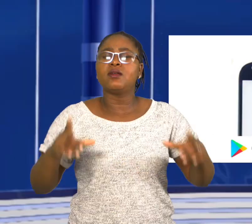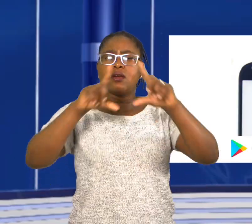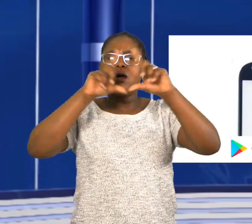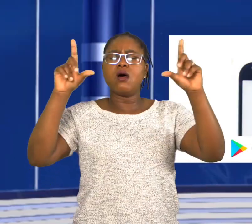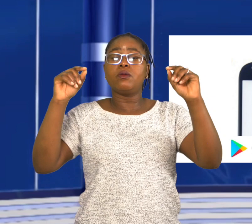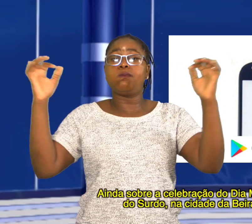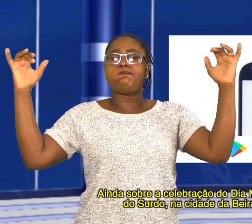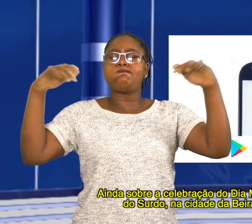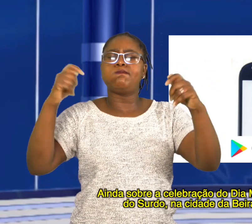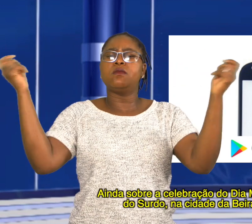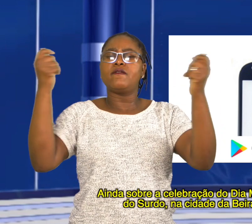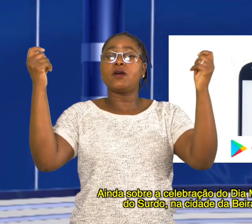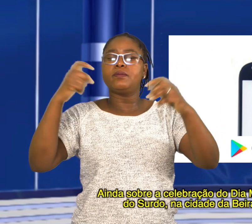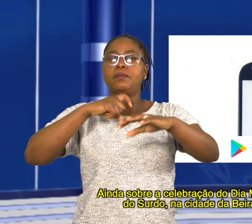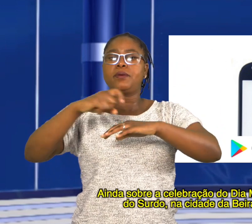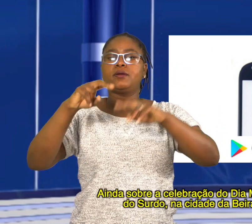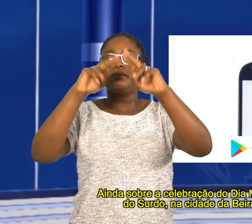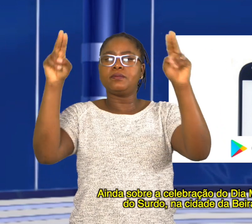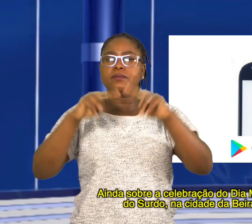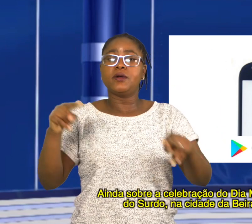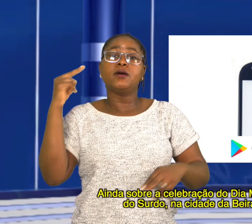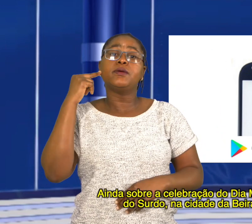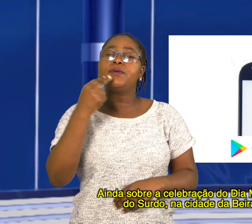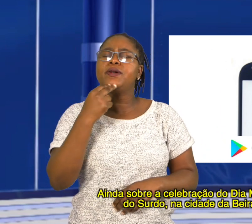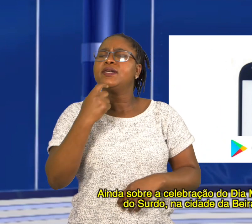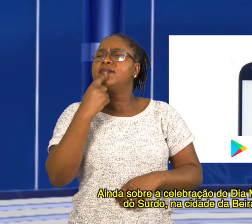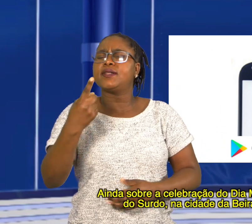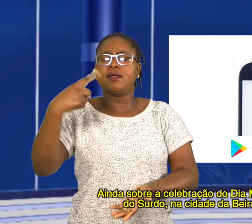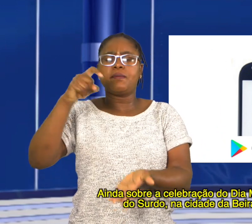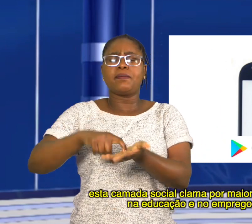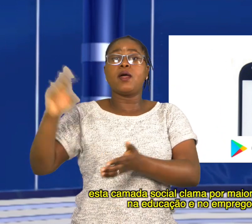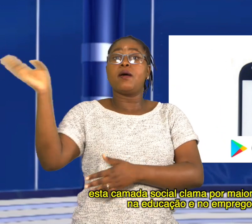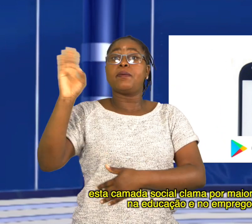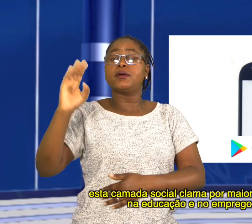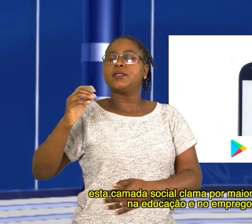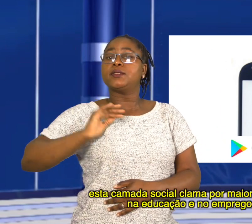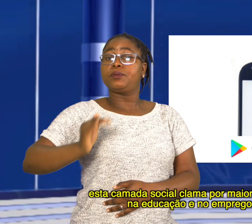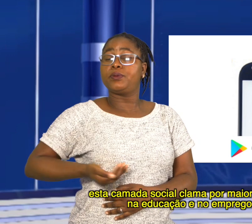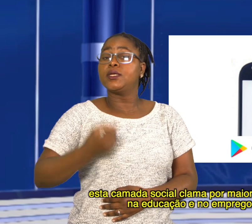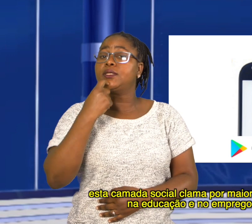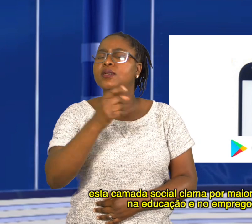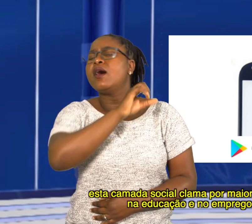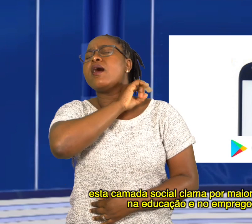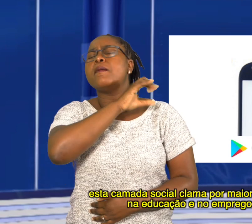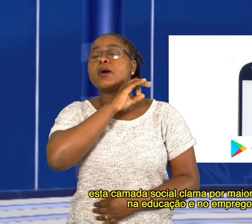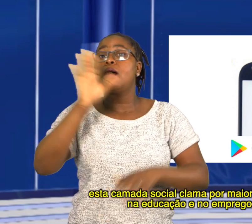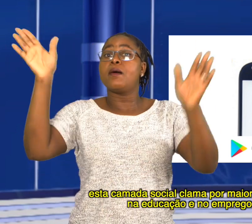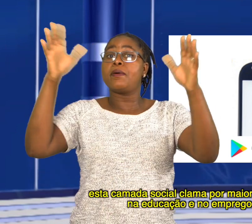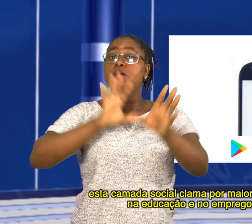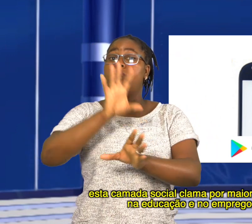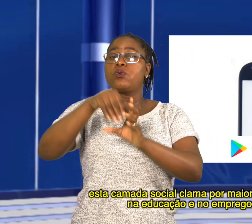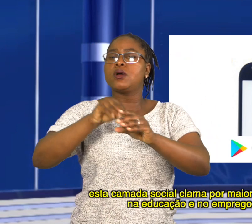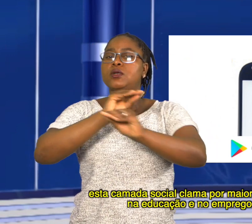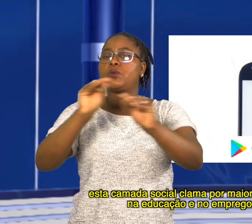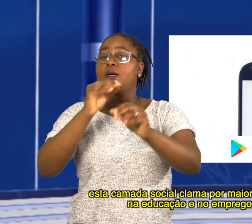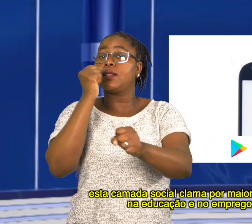Ainda sobre a celebração do Dia Mundial do Surdo na cidade da Beira, esta camada social clama por mais inclusão na